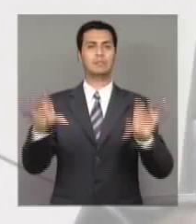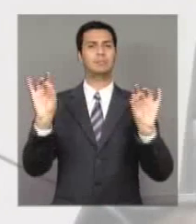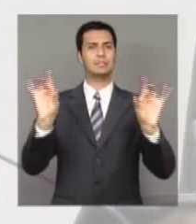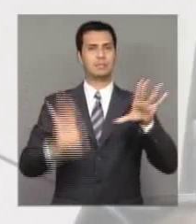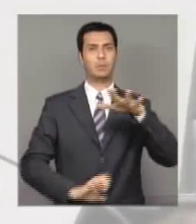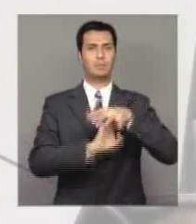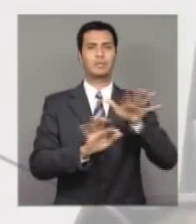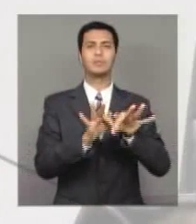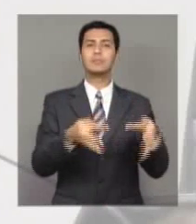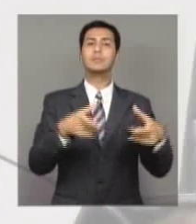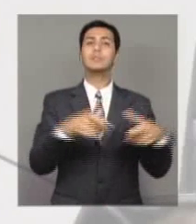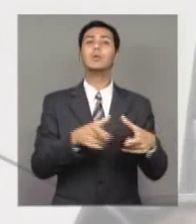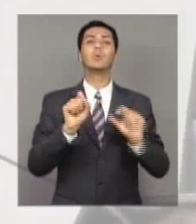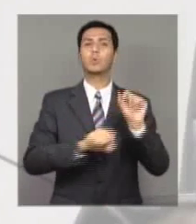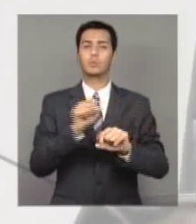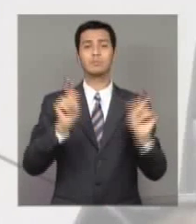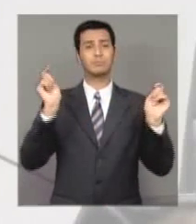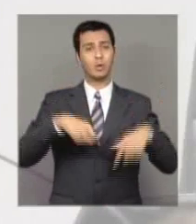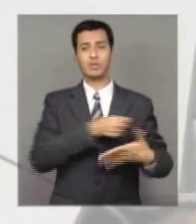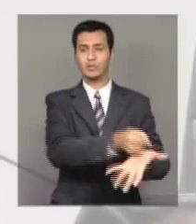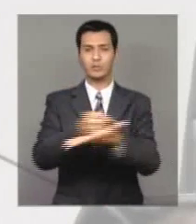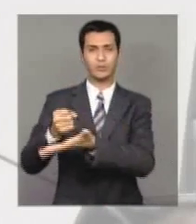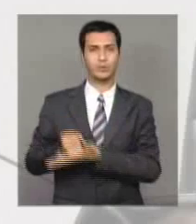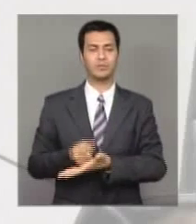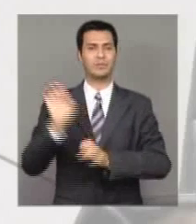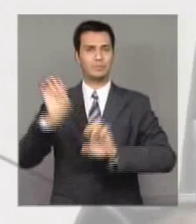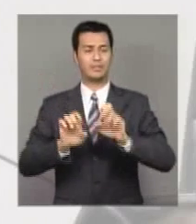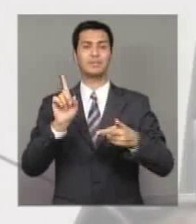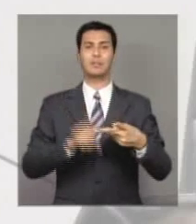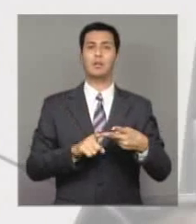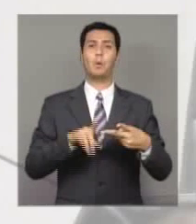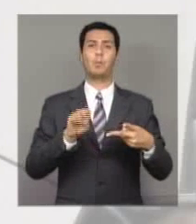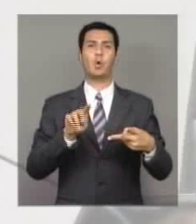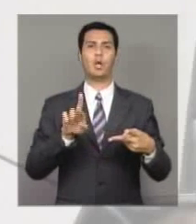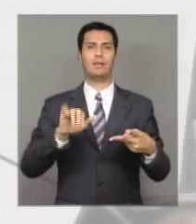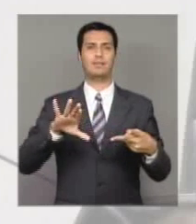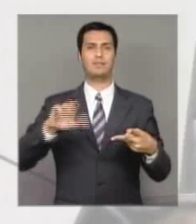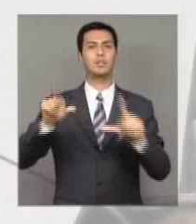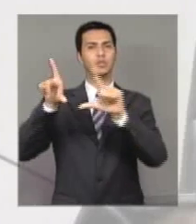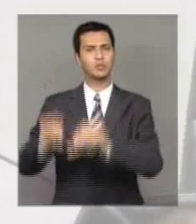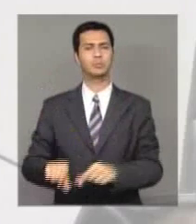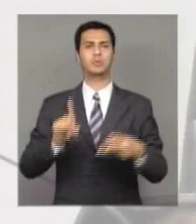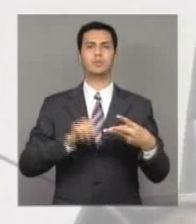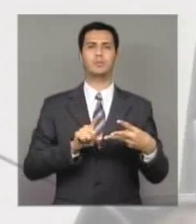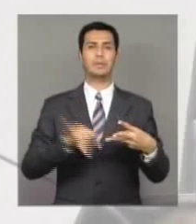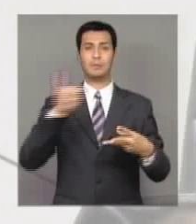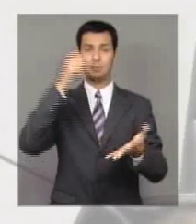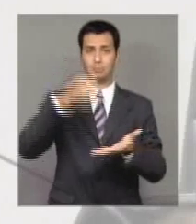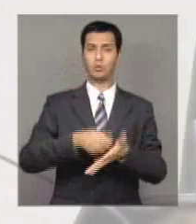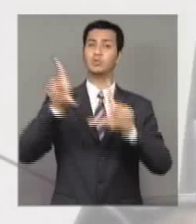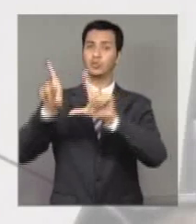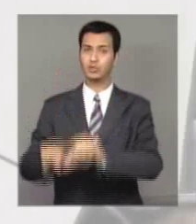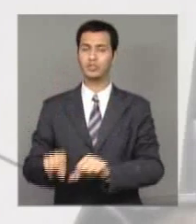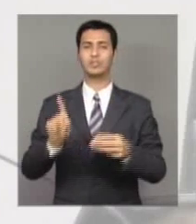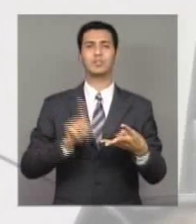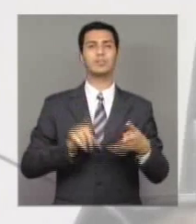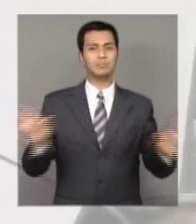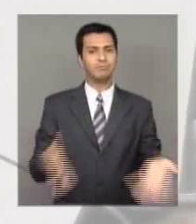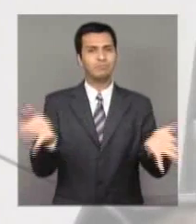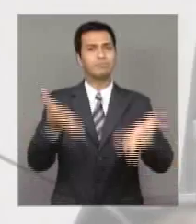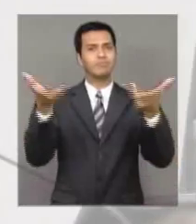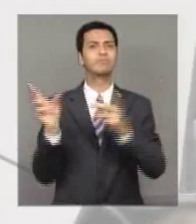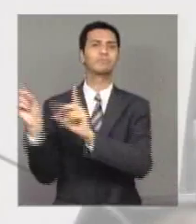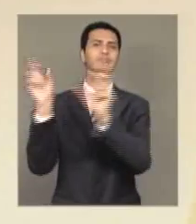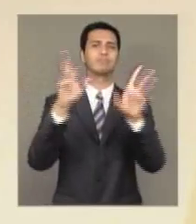empresas possam se desenvolver, vai diminuir a burocracia, vai buscar a redução de impostos e vai estimular